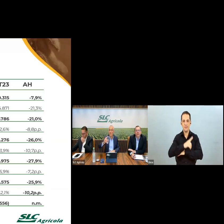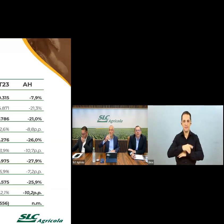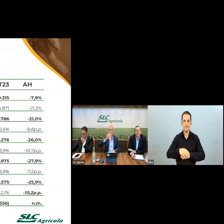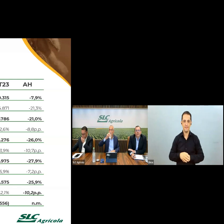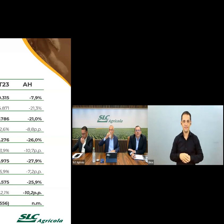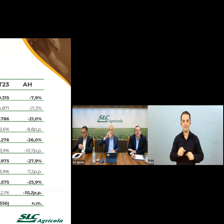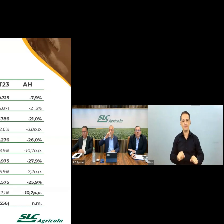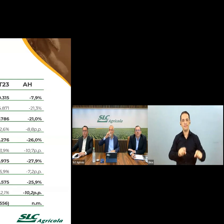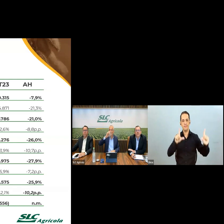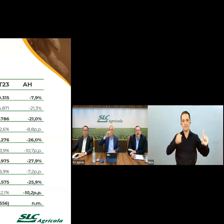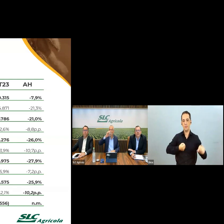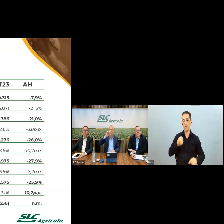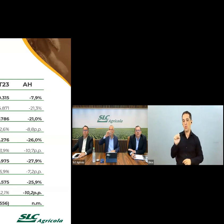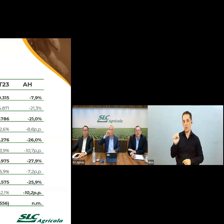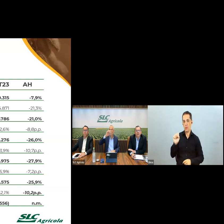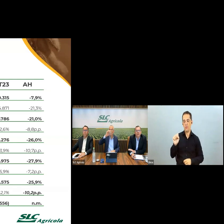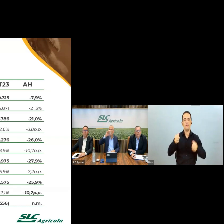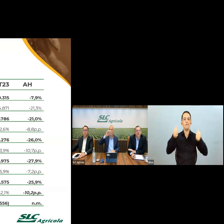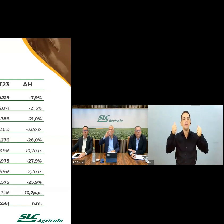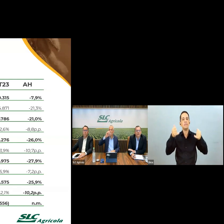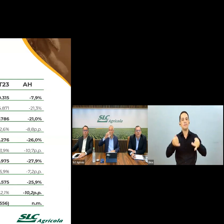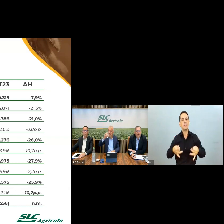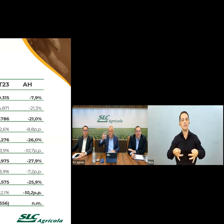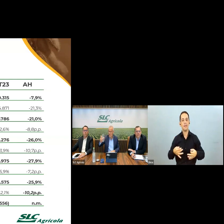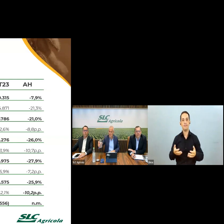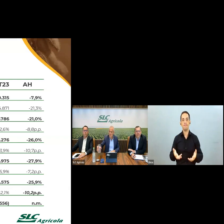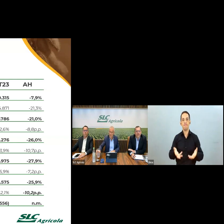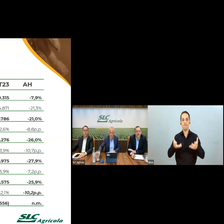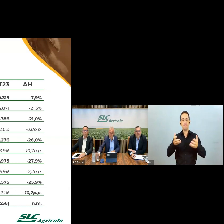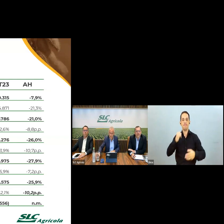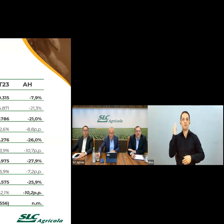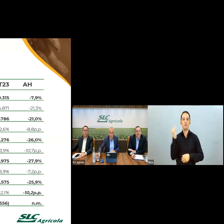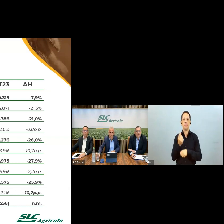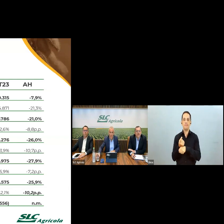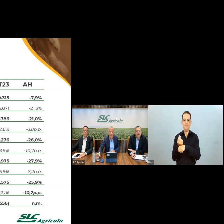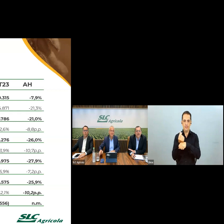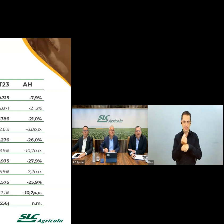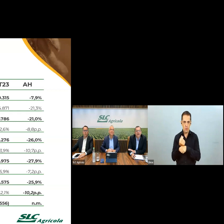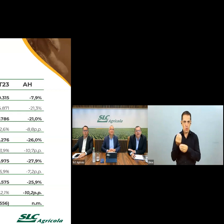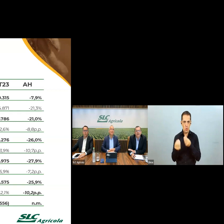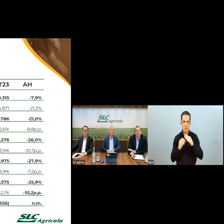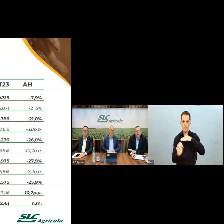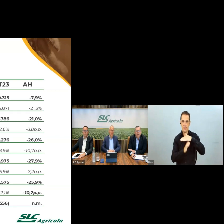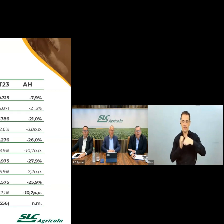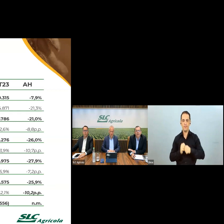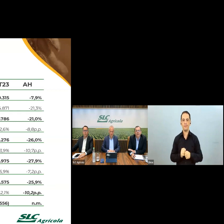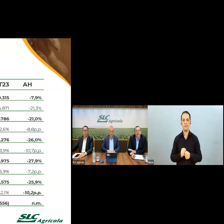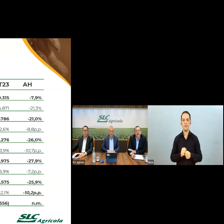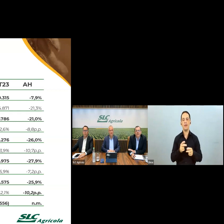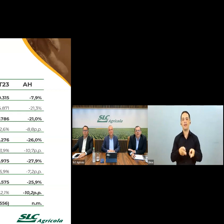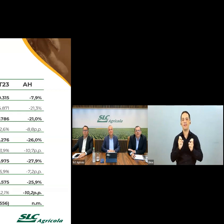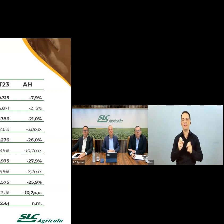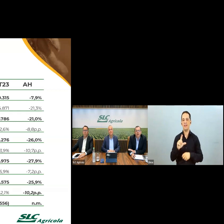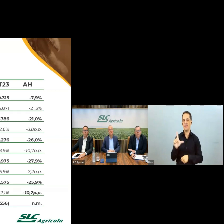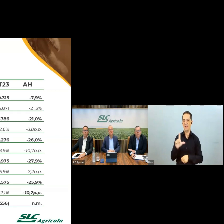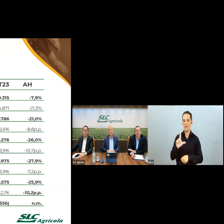o slide 8, onde trazemos alguns destaques do nosso demonstrativo de resultado. A nossa receita líquida encerrou o primeiro